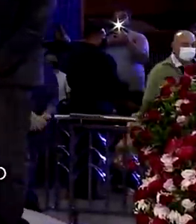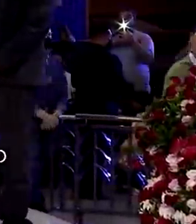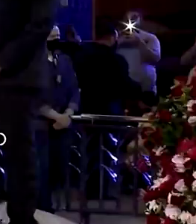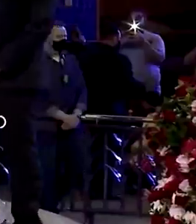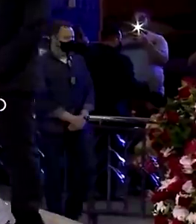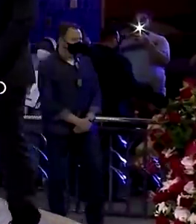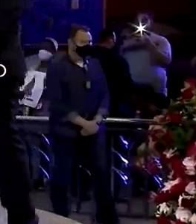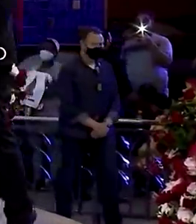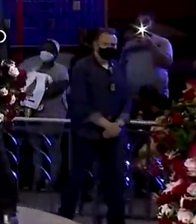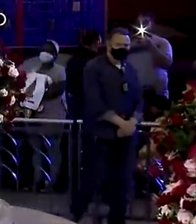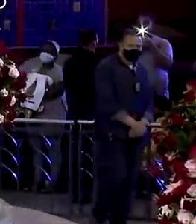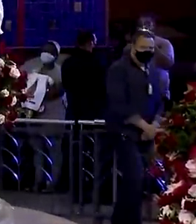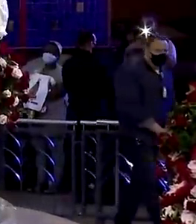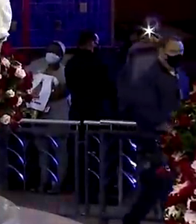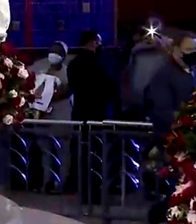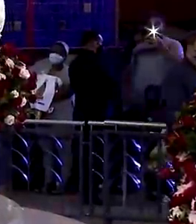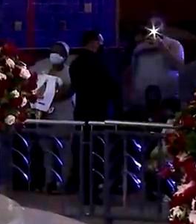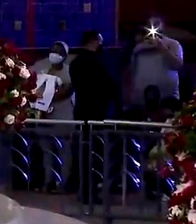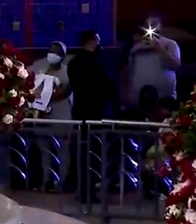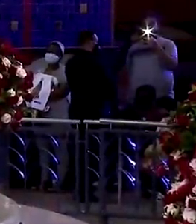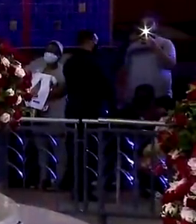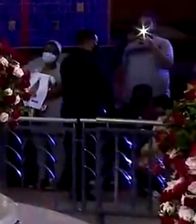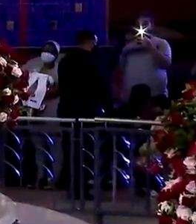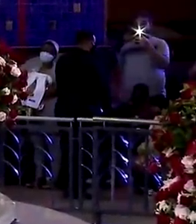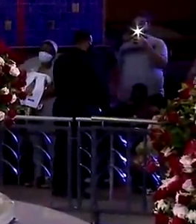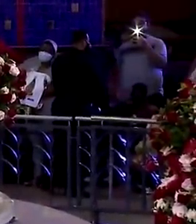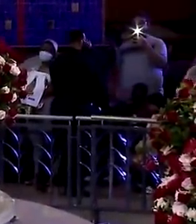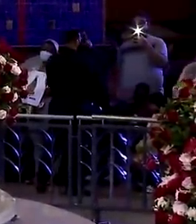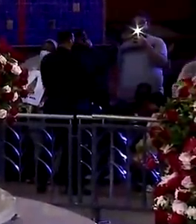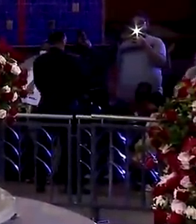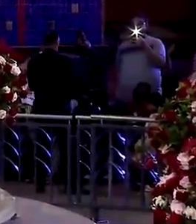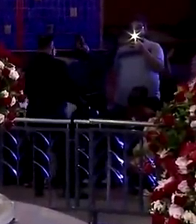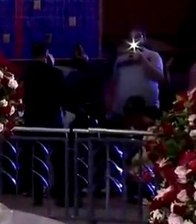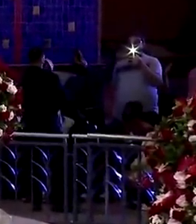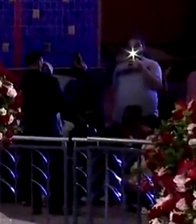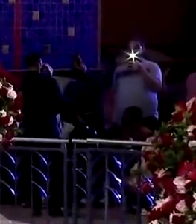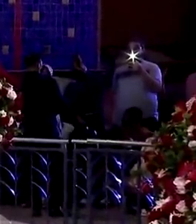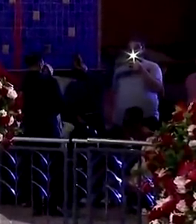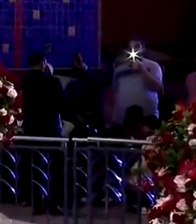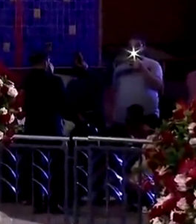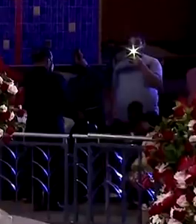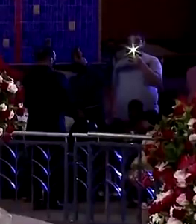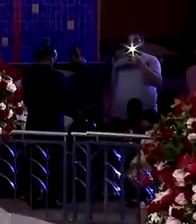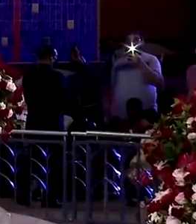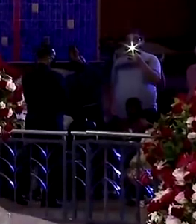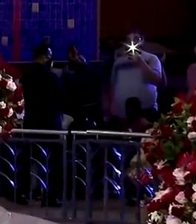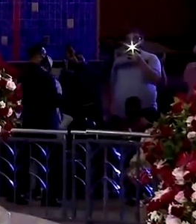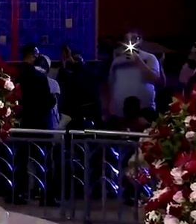Transcrição Tchau, tchau.